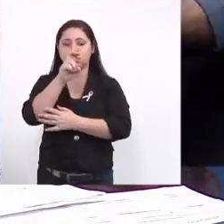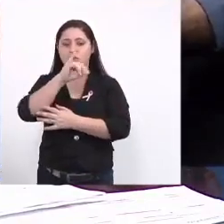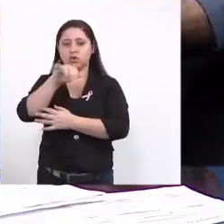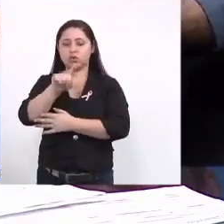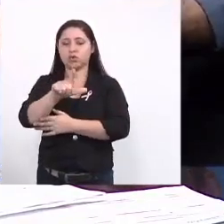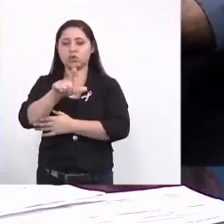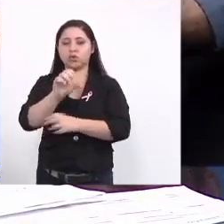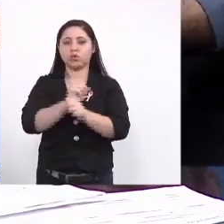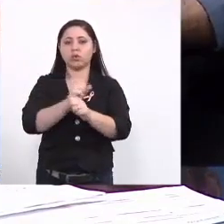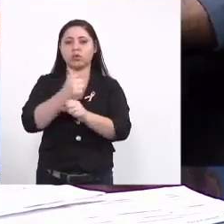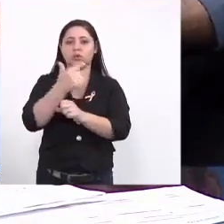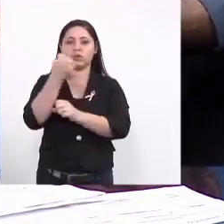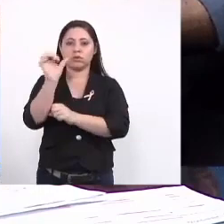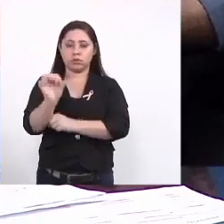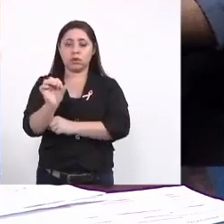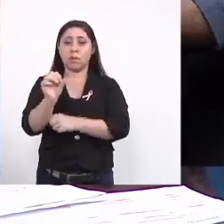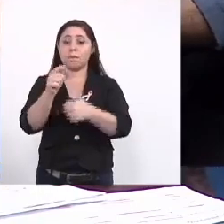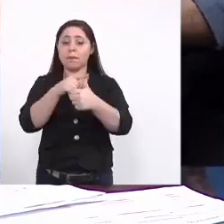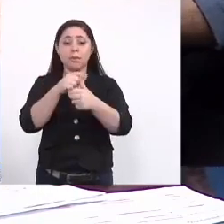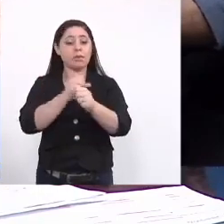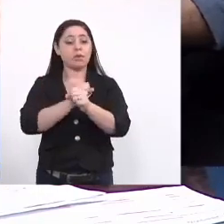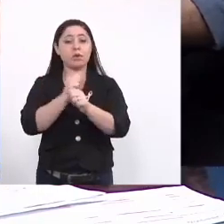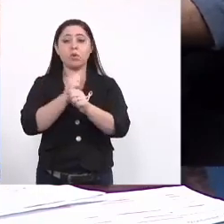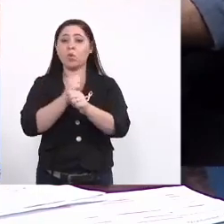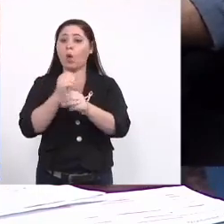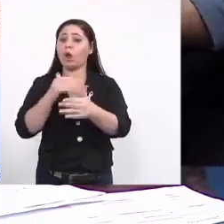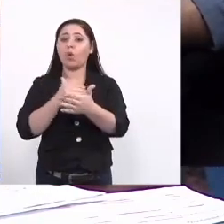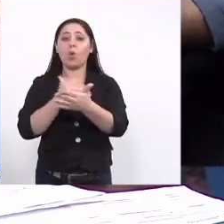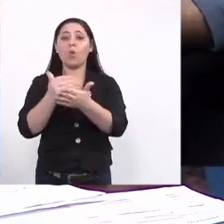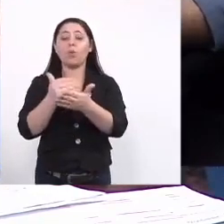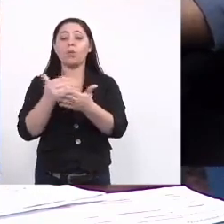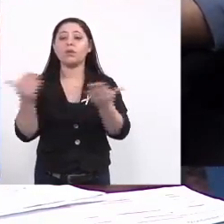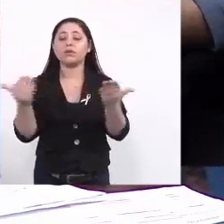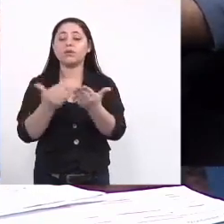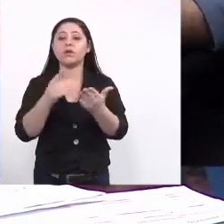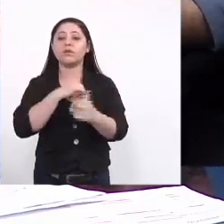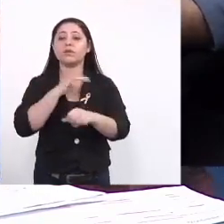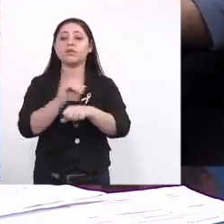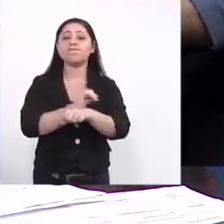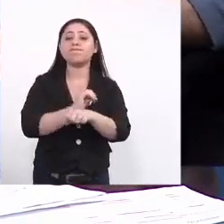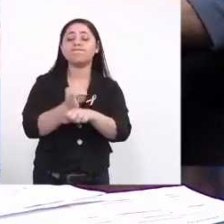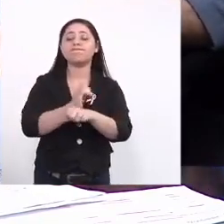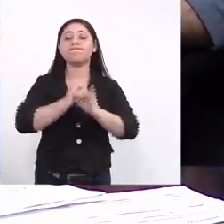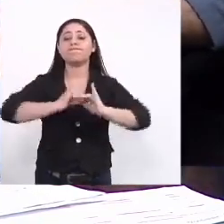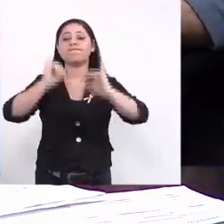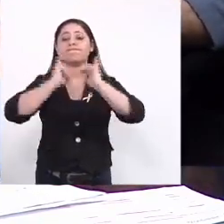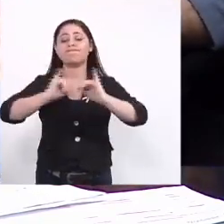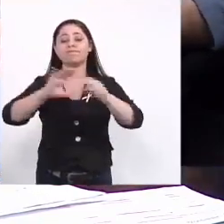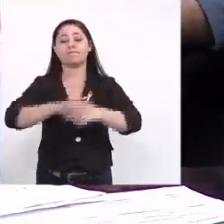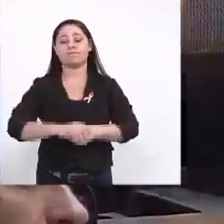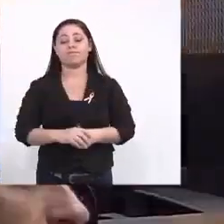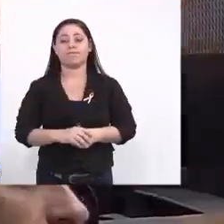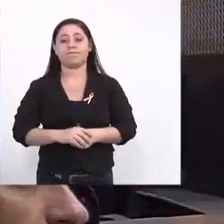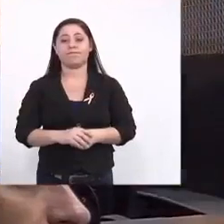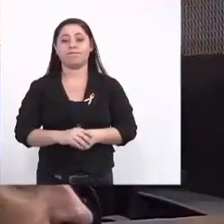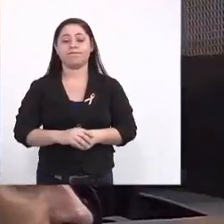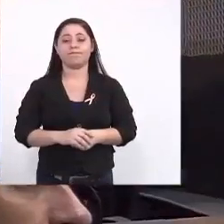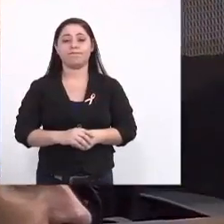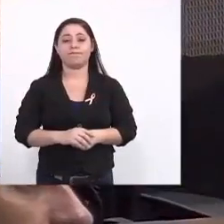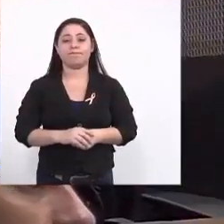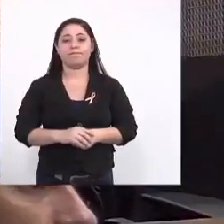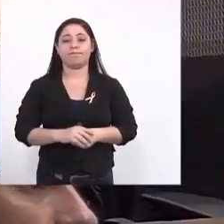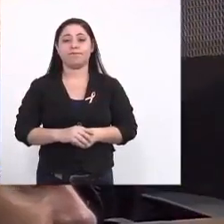2019 então é o primeiro ano né que nós temos essa ação é e diante disso